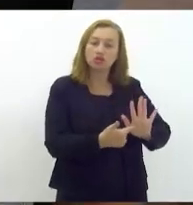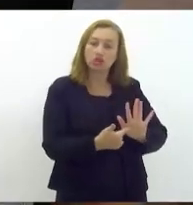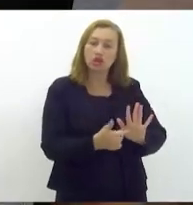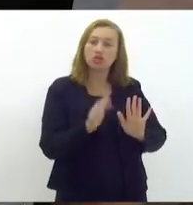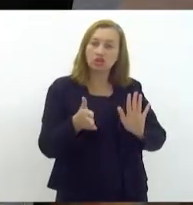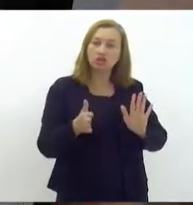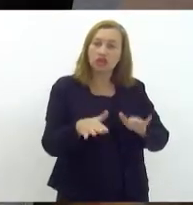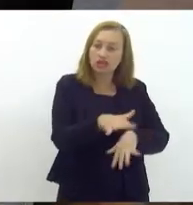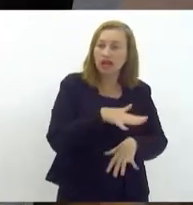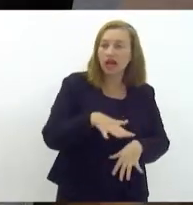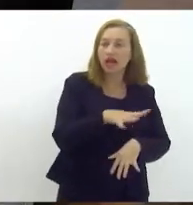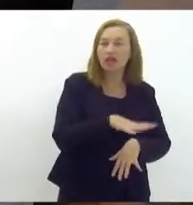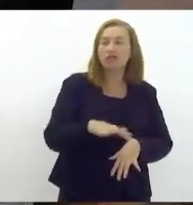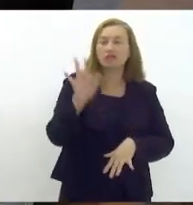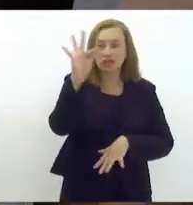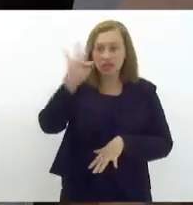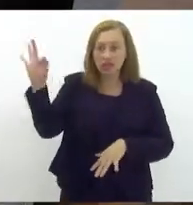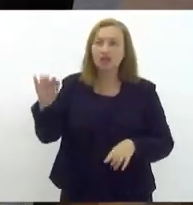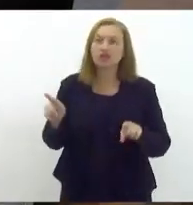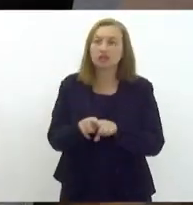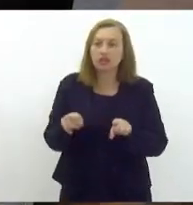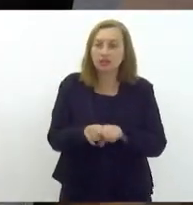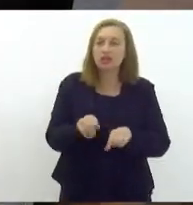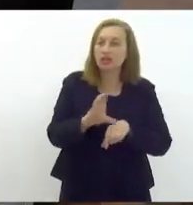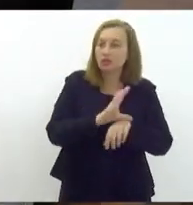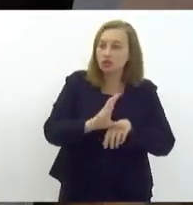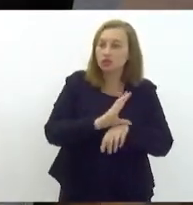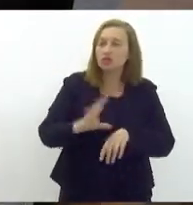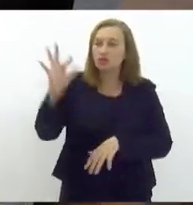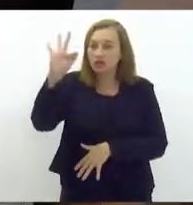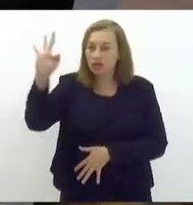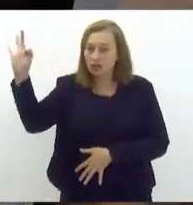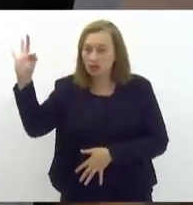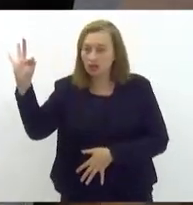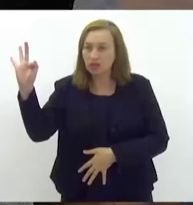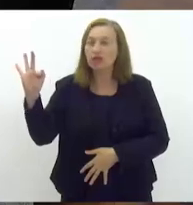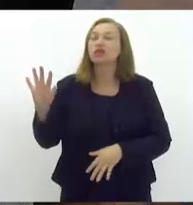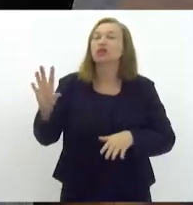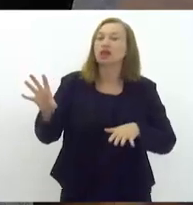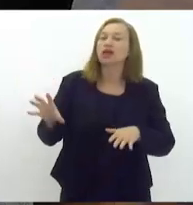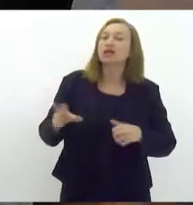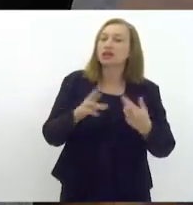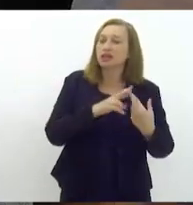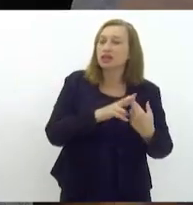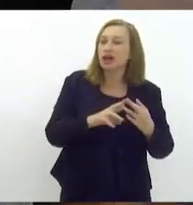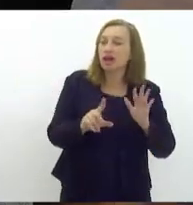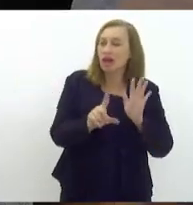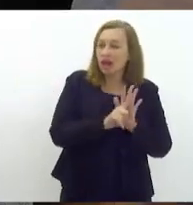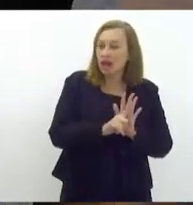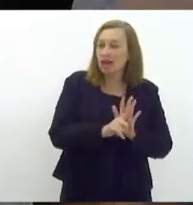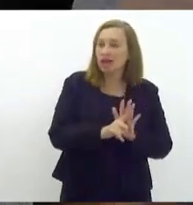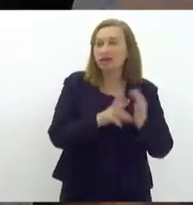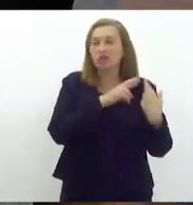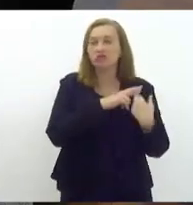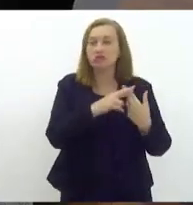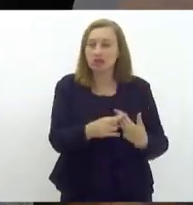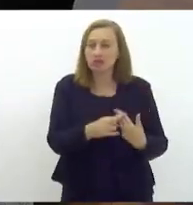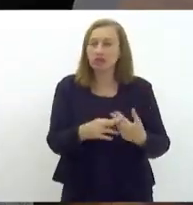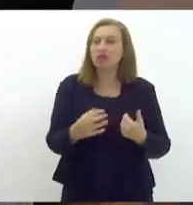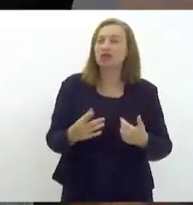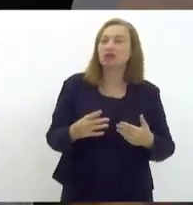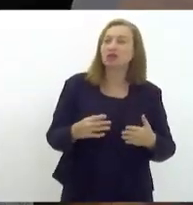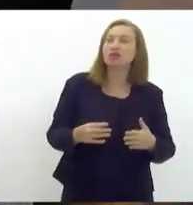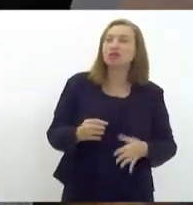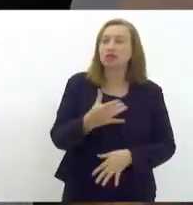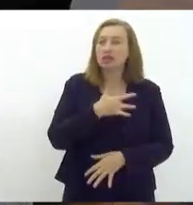federal, e que também já está na Constituição Federal, que já está na lei de responsabilidade, os mínimos de investimento constitucional,